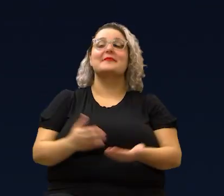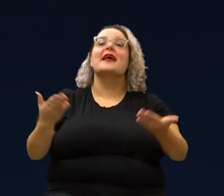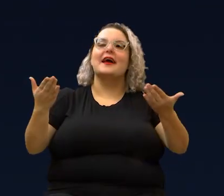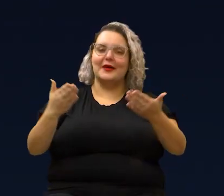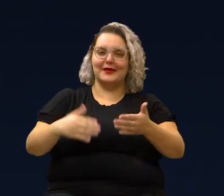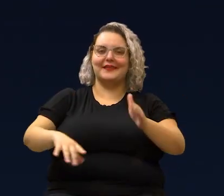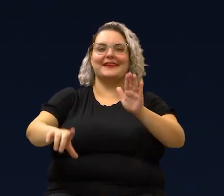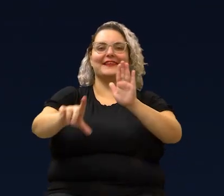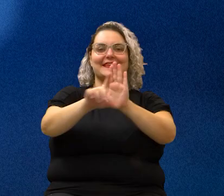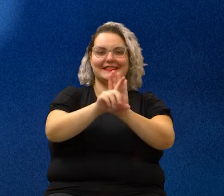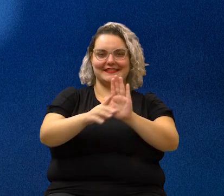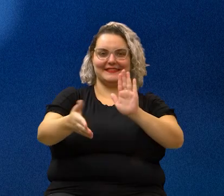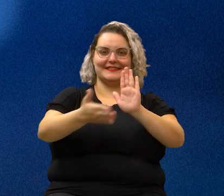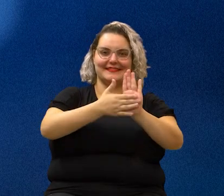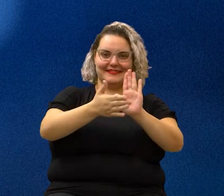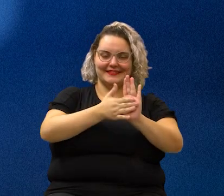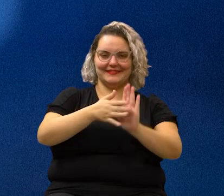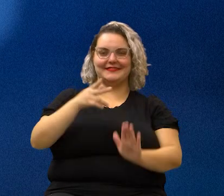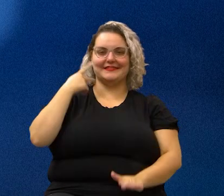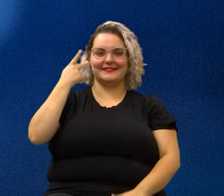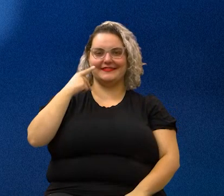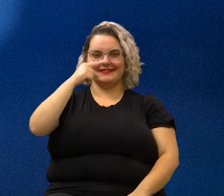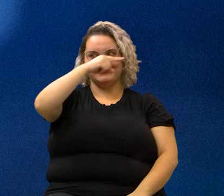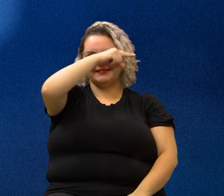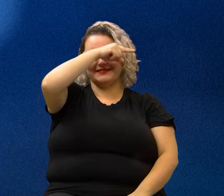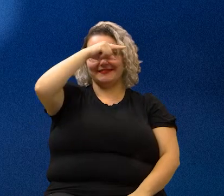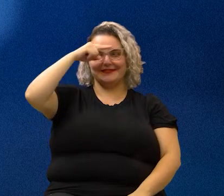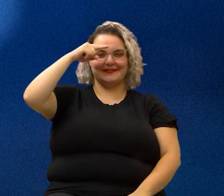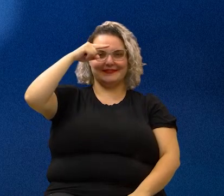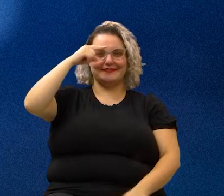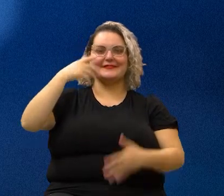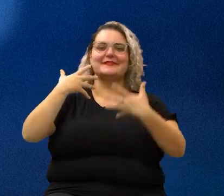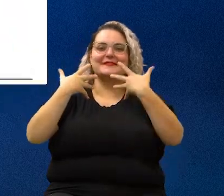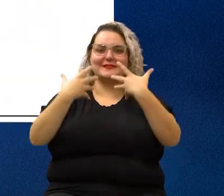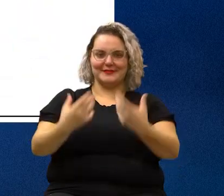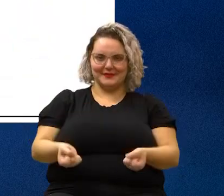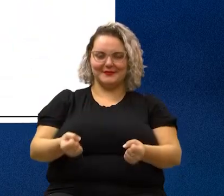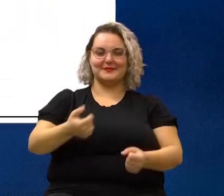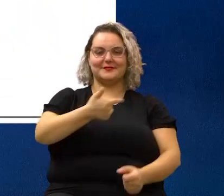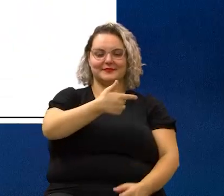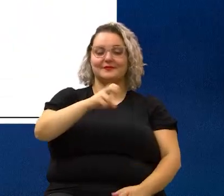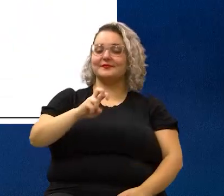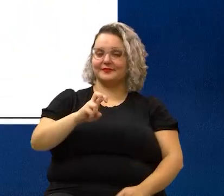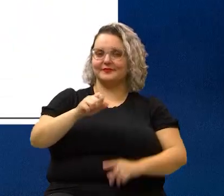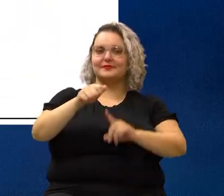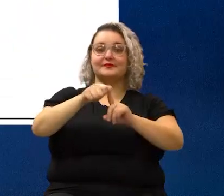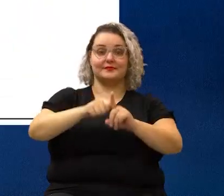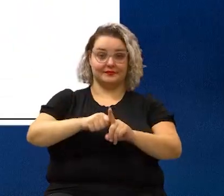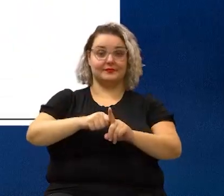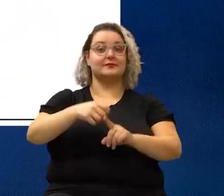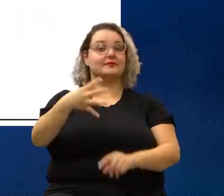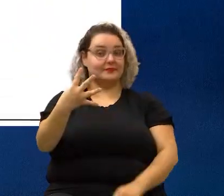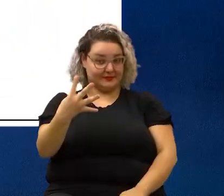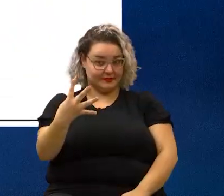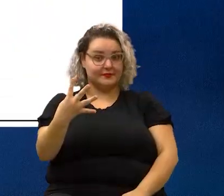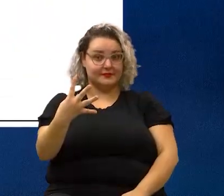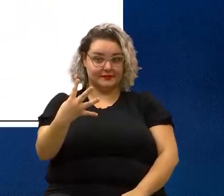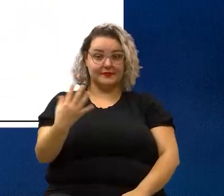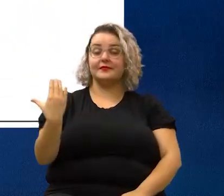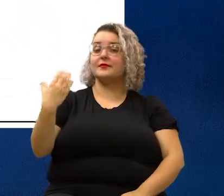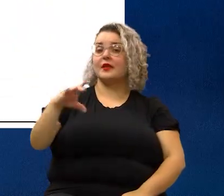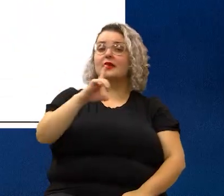Agora é lei. A proposta do vereador Otto Alejandro, sancionada em 25 do 4 e